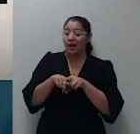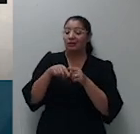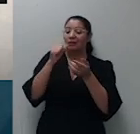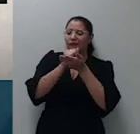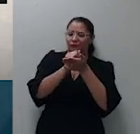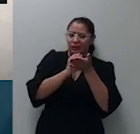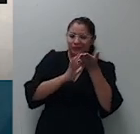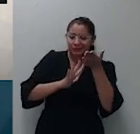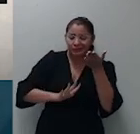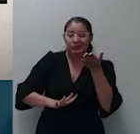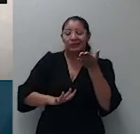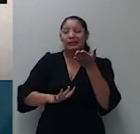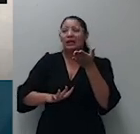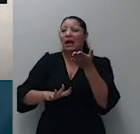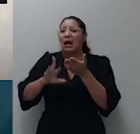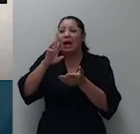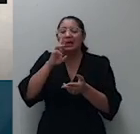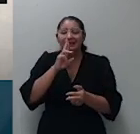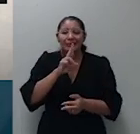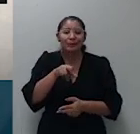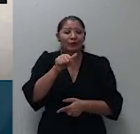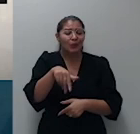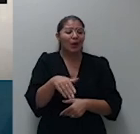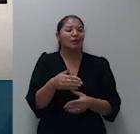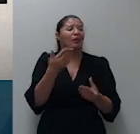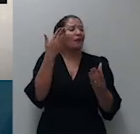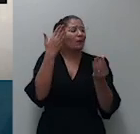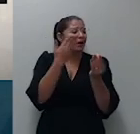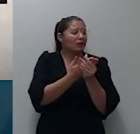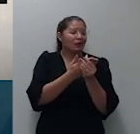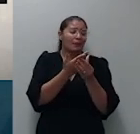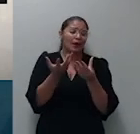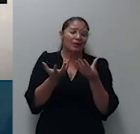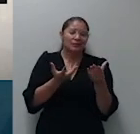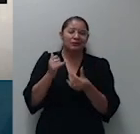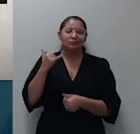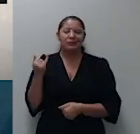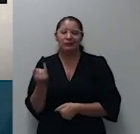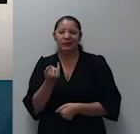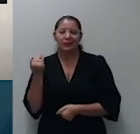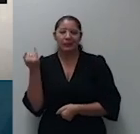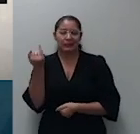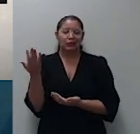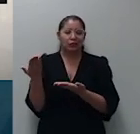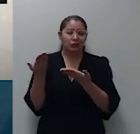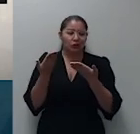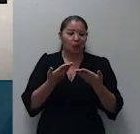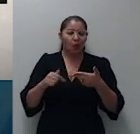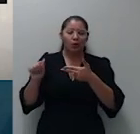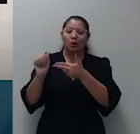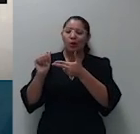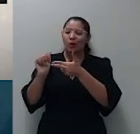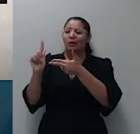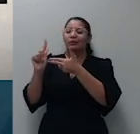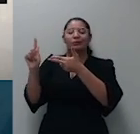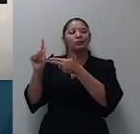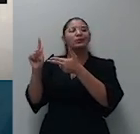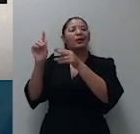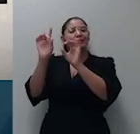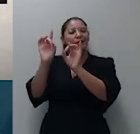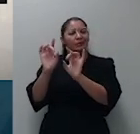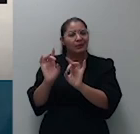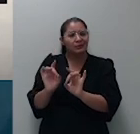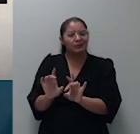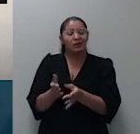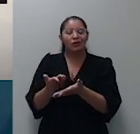recursais na parte que me pareceu mais importante trazidas no agravo recurso especial de fúrias 1591 a